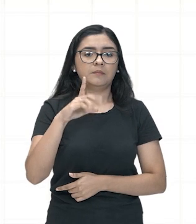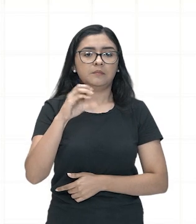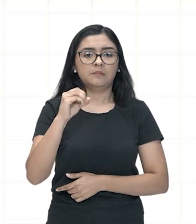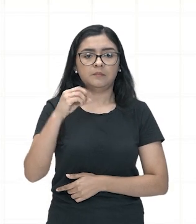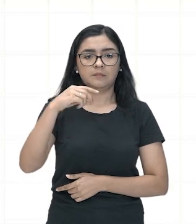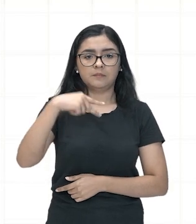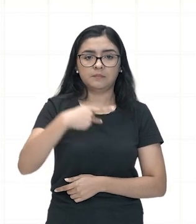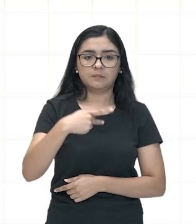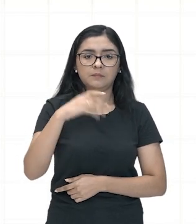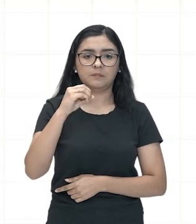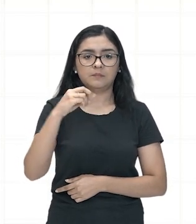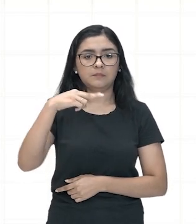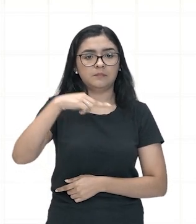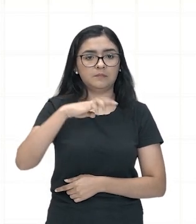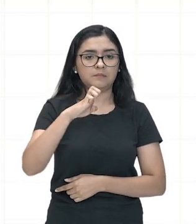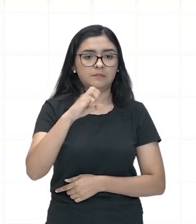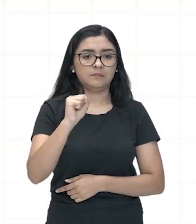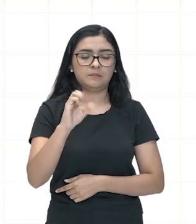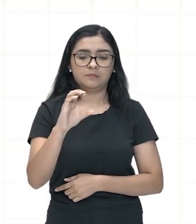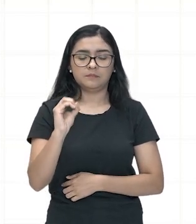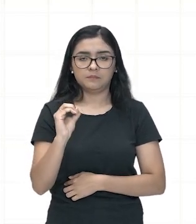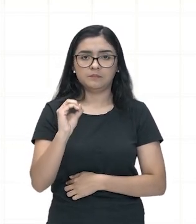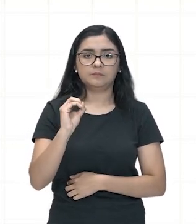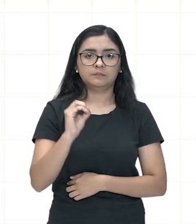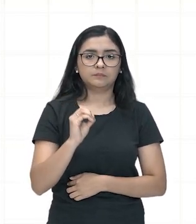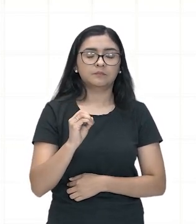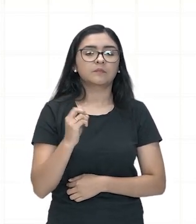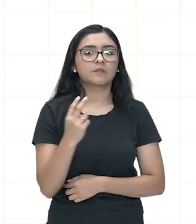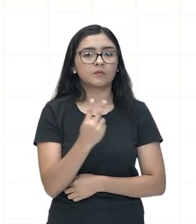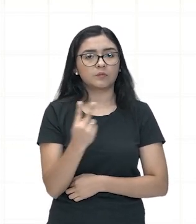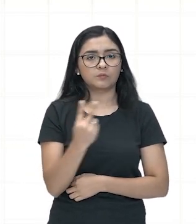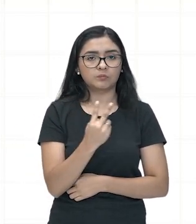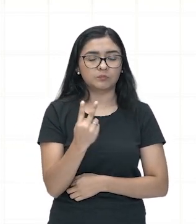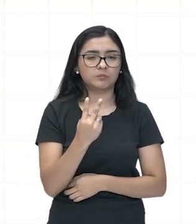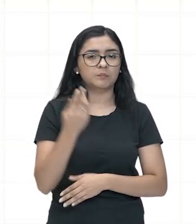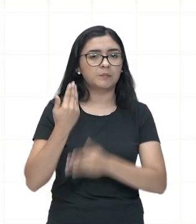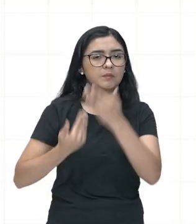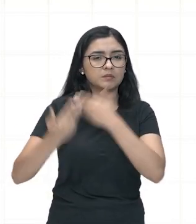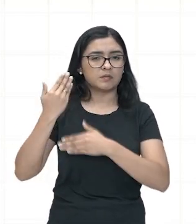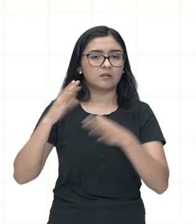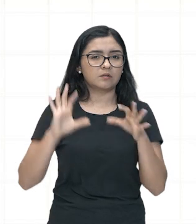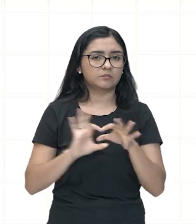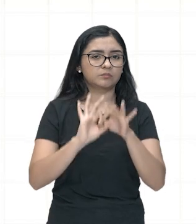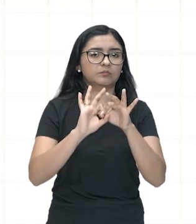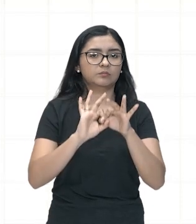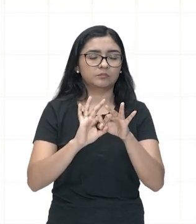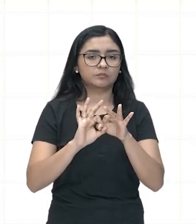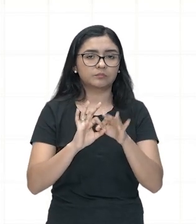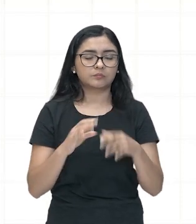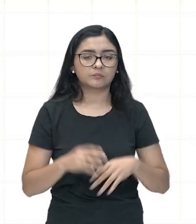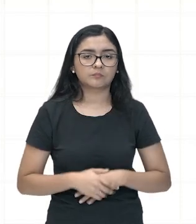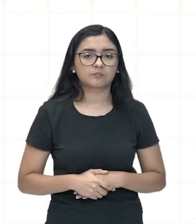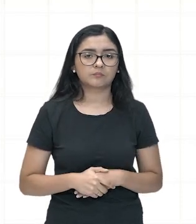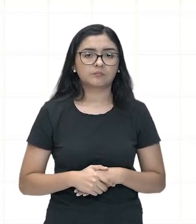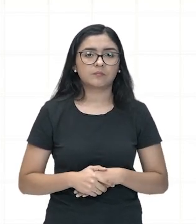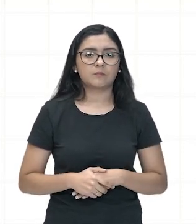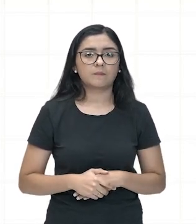Esparta e Atenas, que eram antigas aliadas ali no primeiro conflito, tá bom?